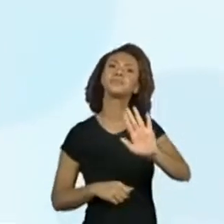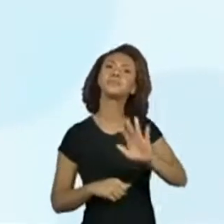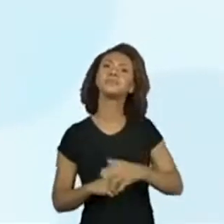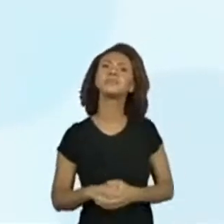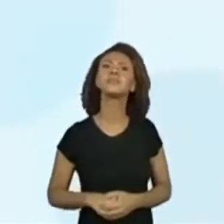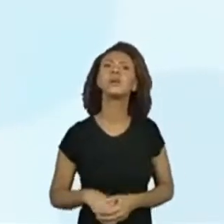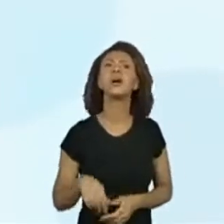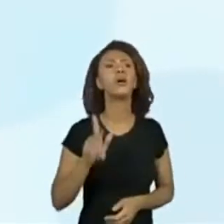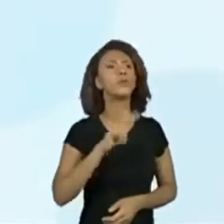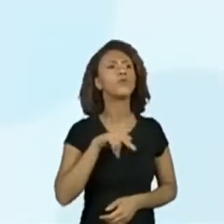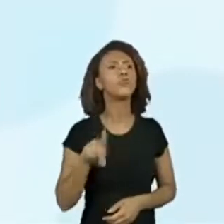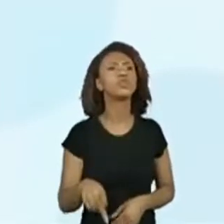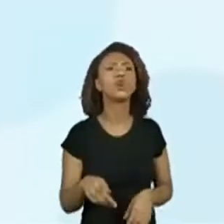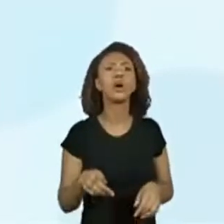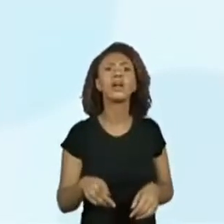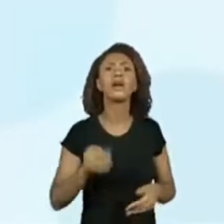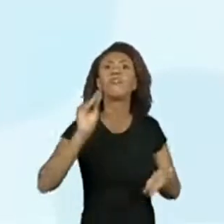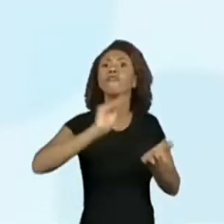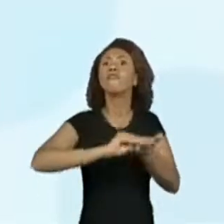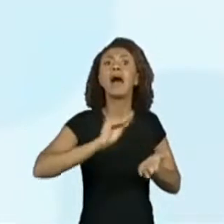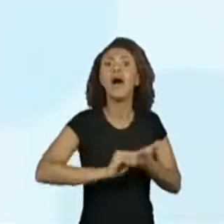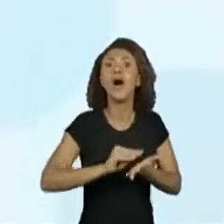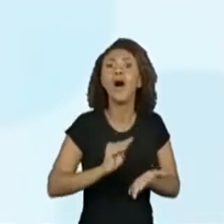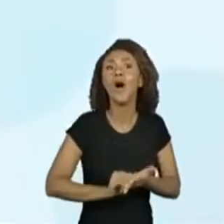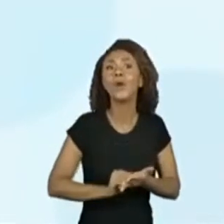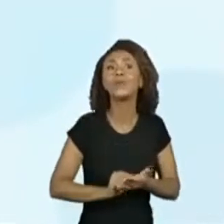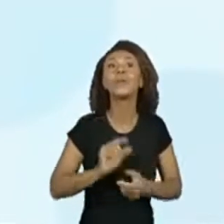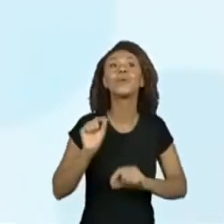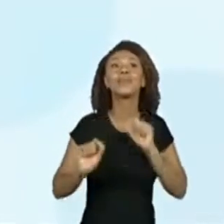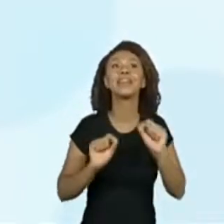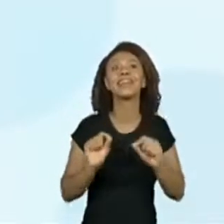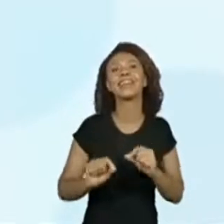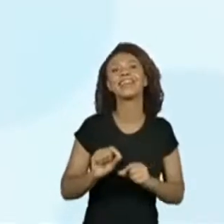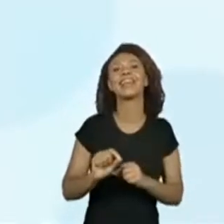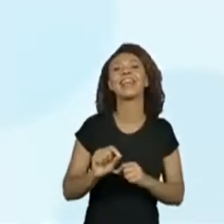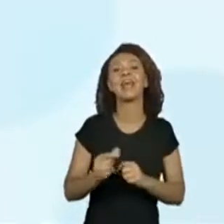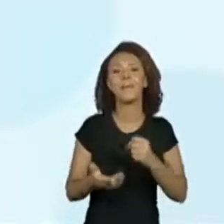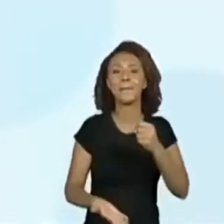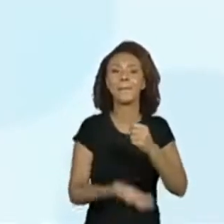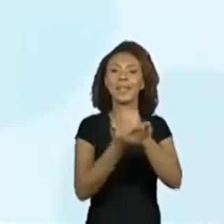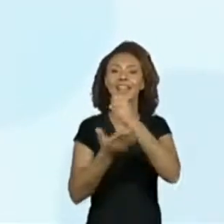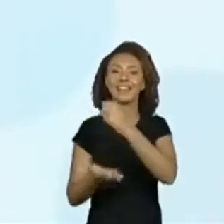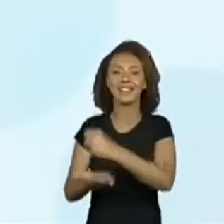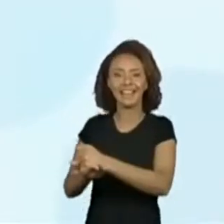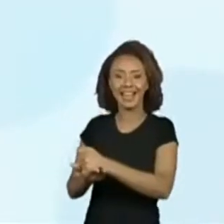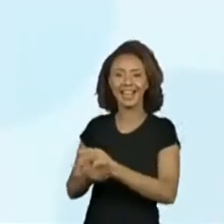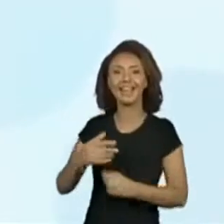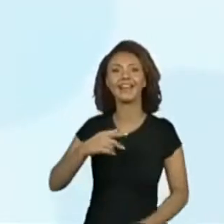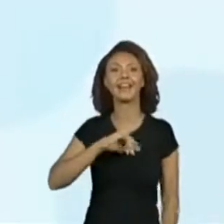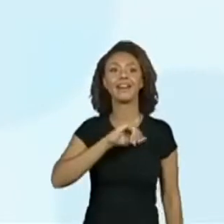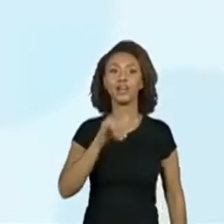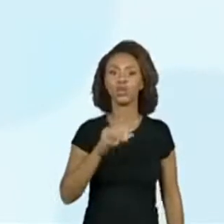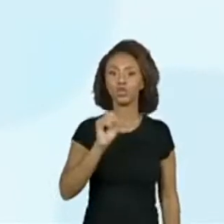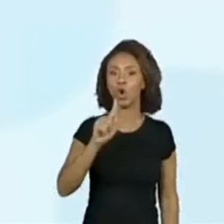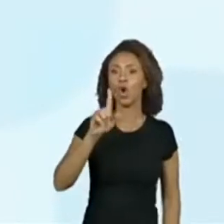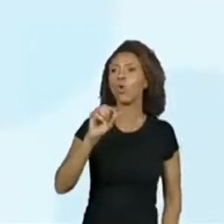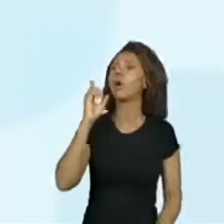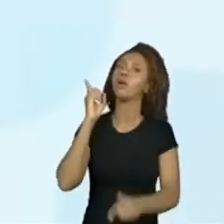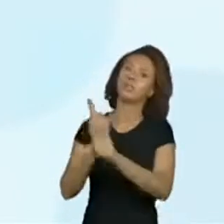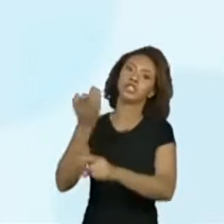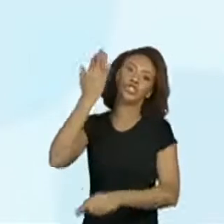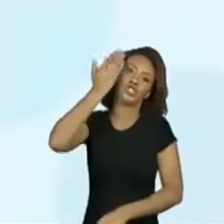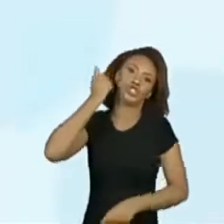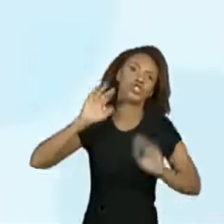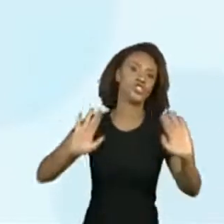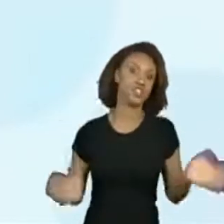Vivi, agora ficou sobrando a? Jogo de peteca. Já sabemos onde tá escrito jogo. Jogo.